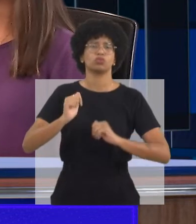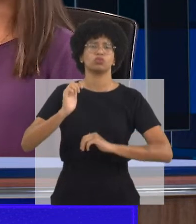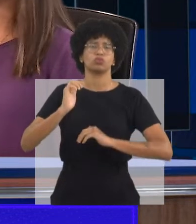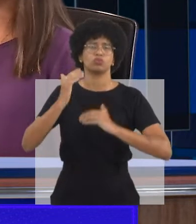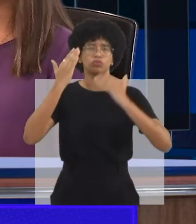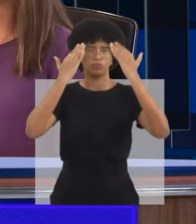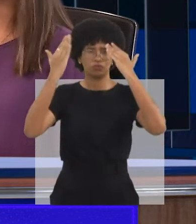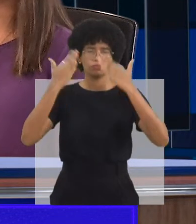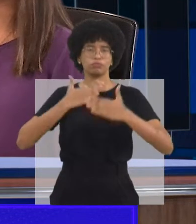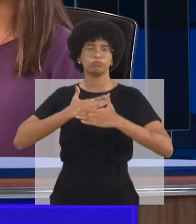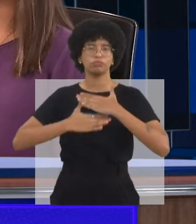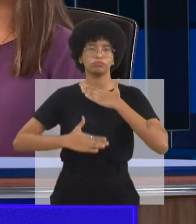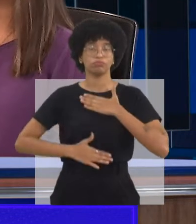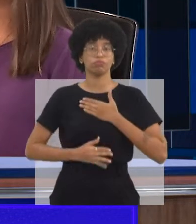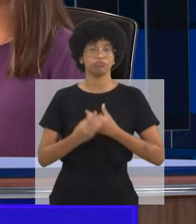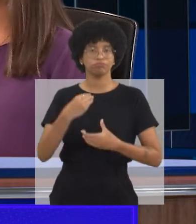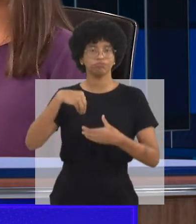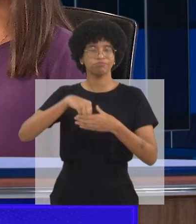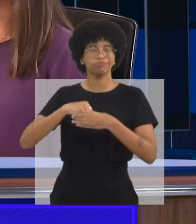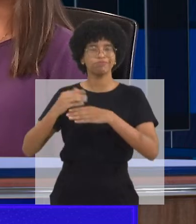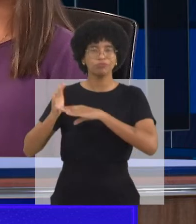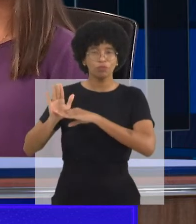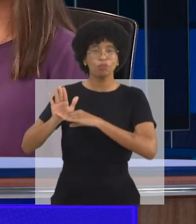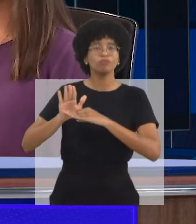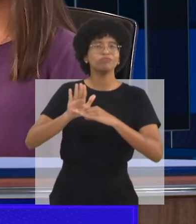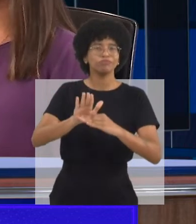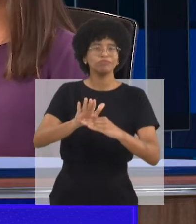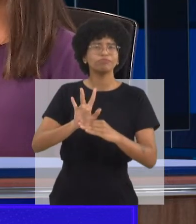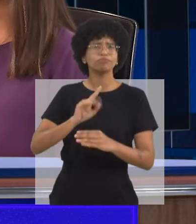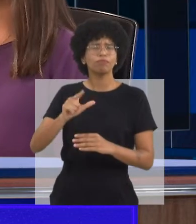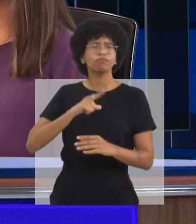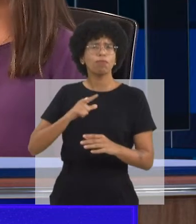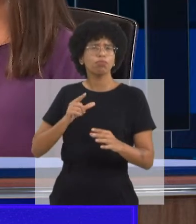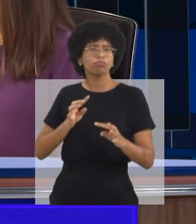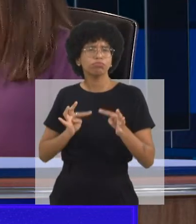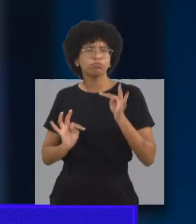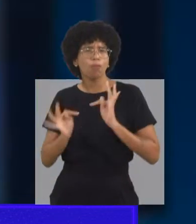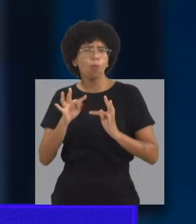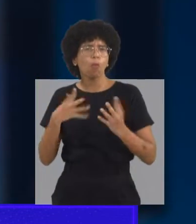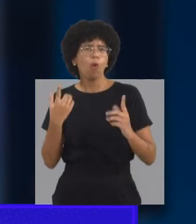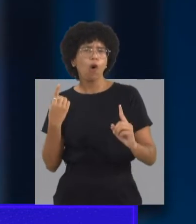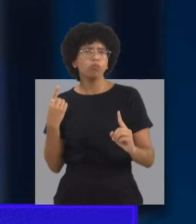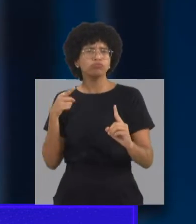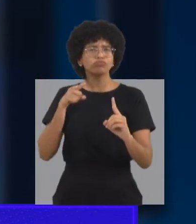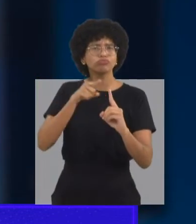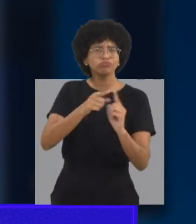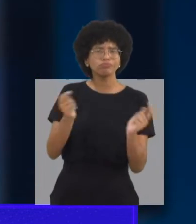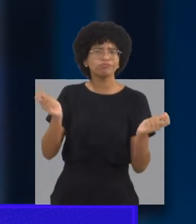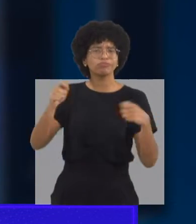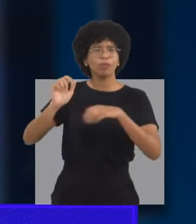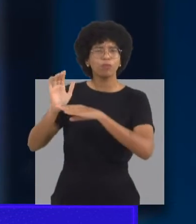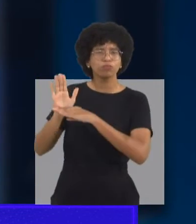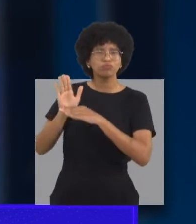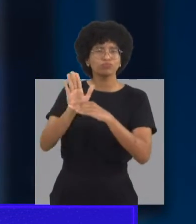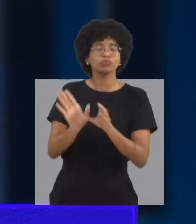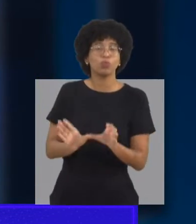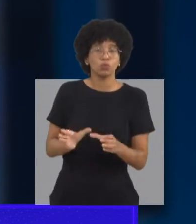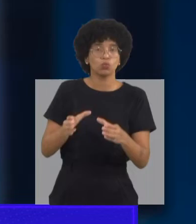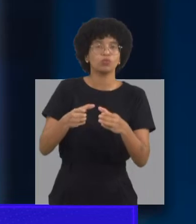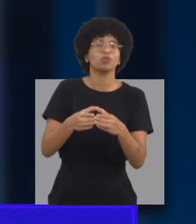necessidade do atendimento, porque comprometimento em fala e linguagem, em comportamento,